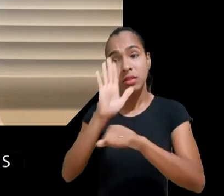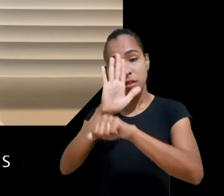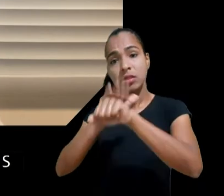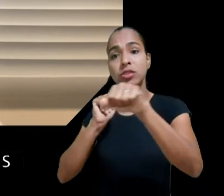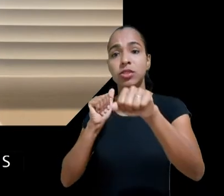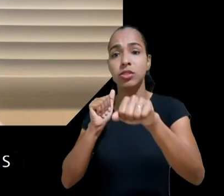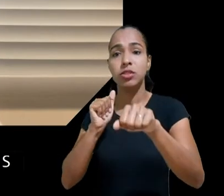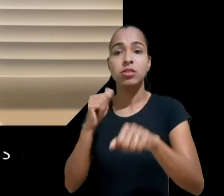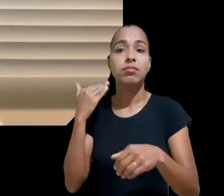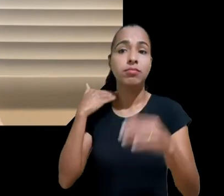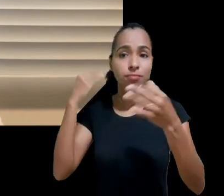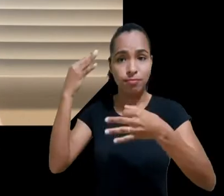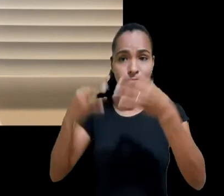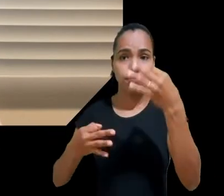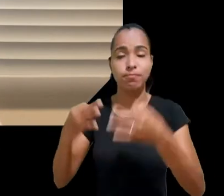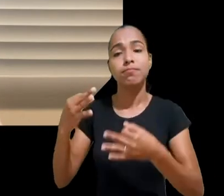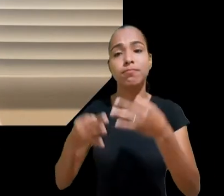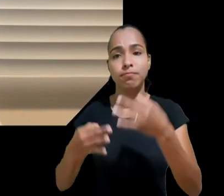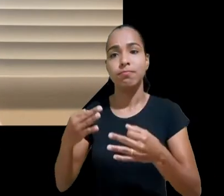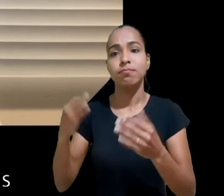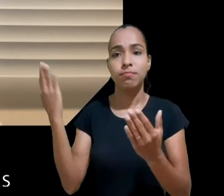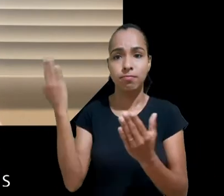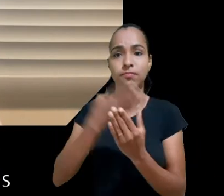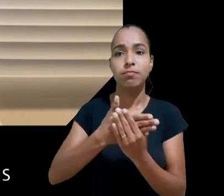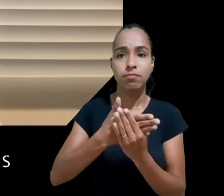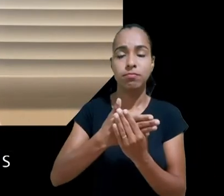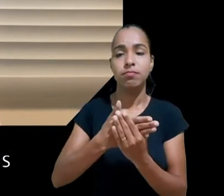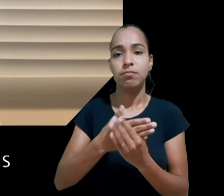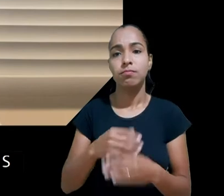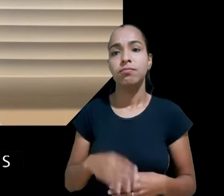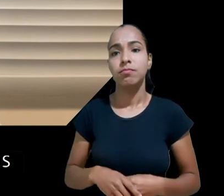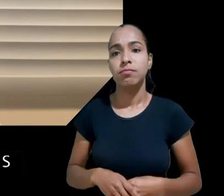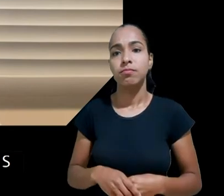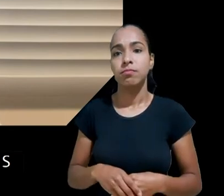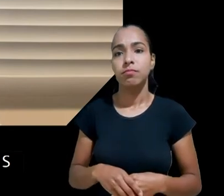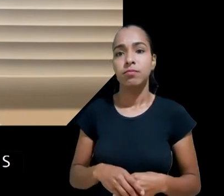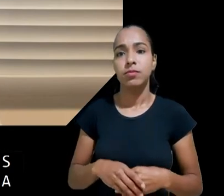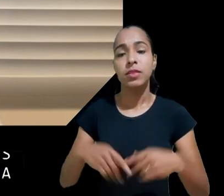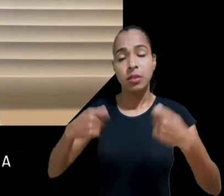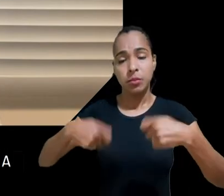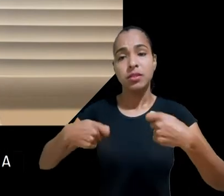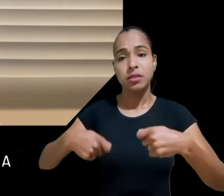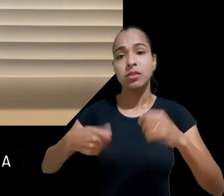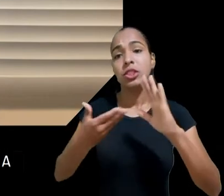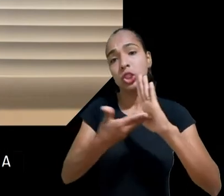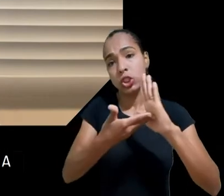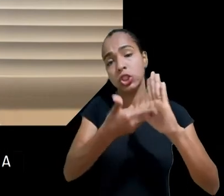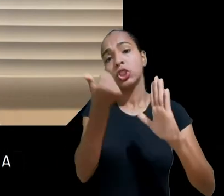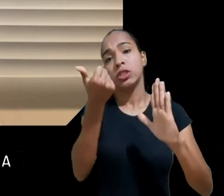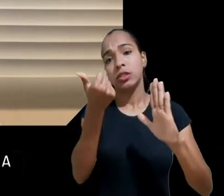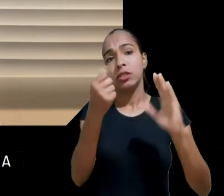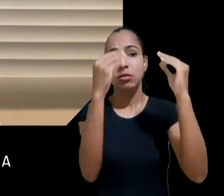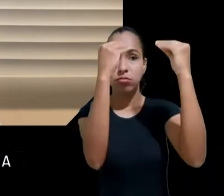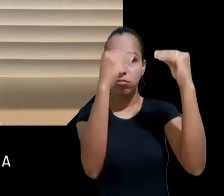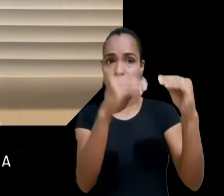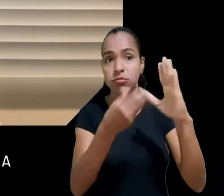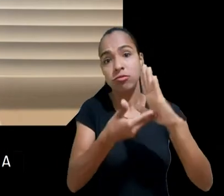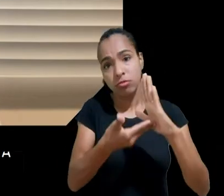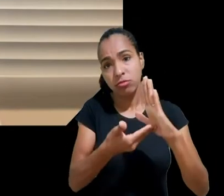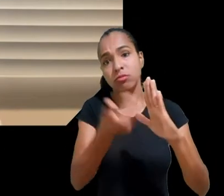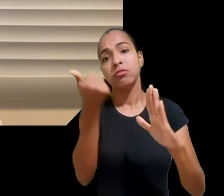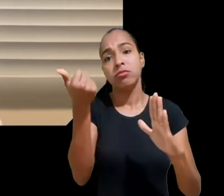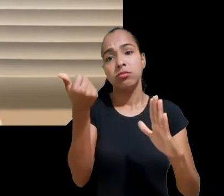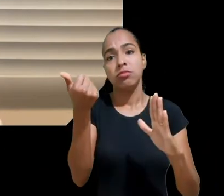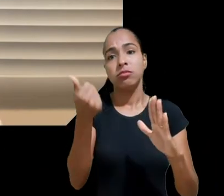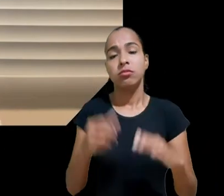envolverá, ao meu juízo, a remoção de conteúdos, independentemente, até mesmo da ordem judicial.